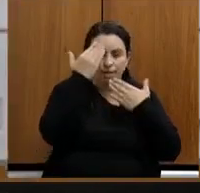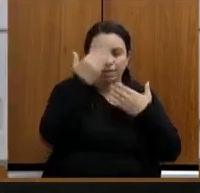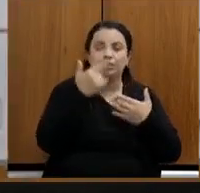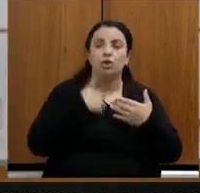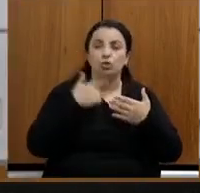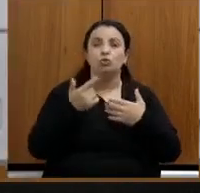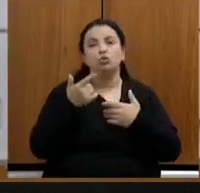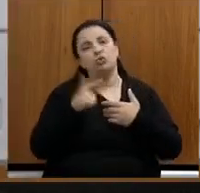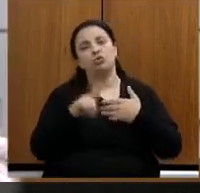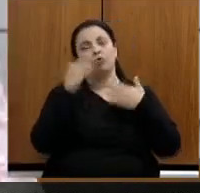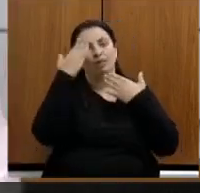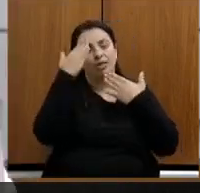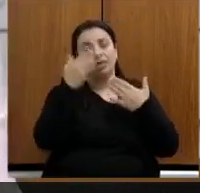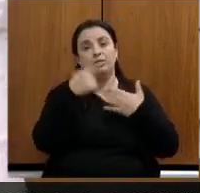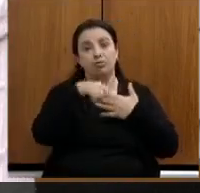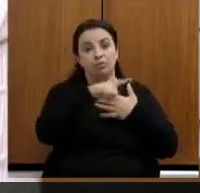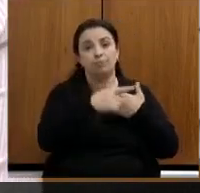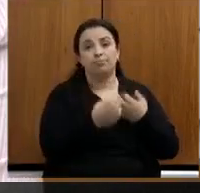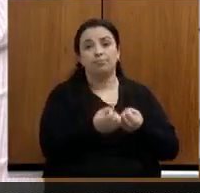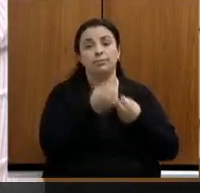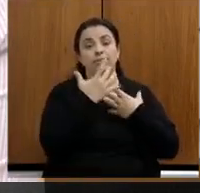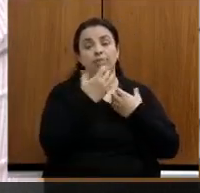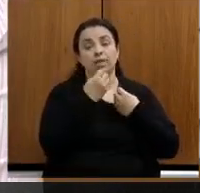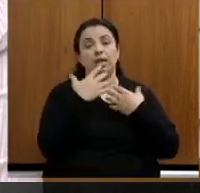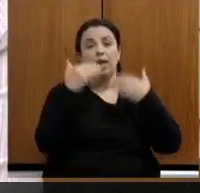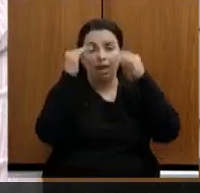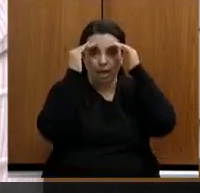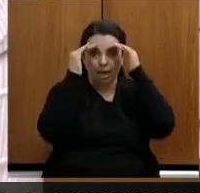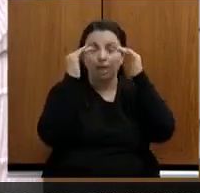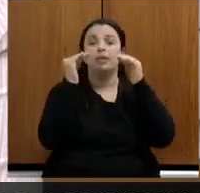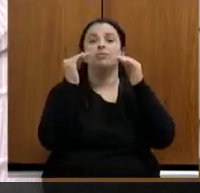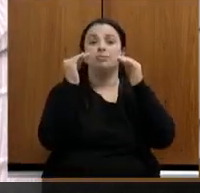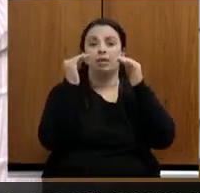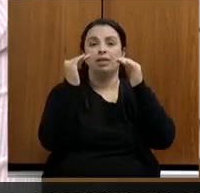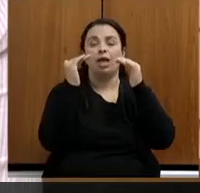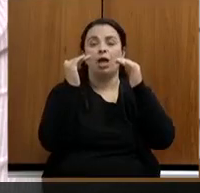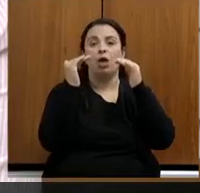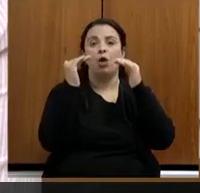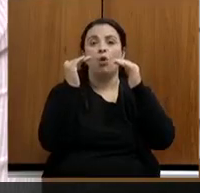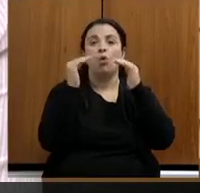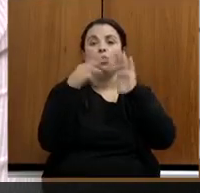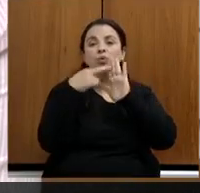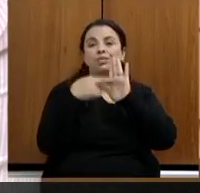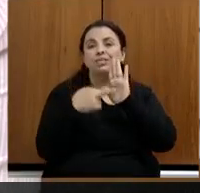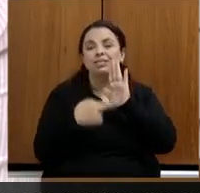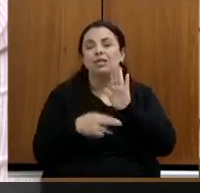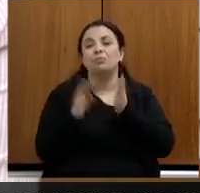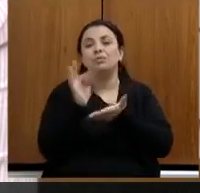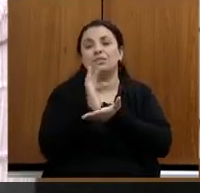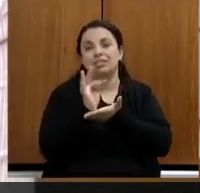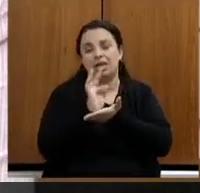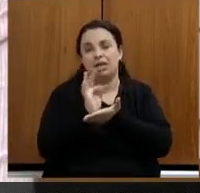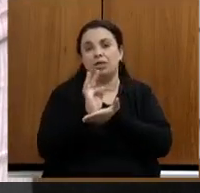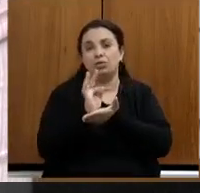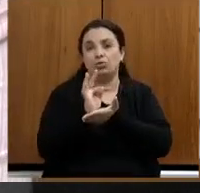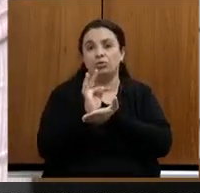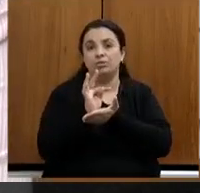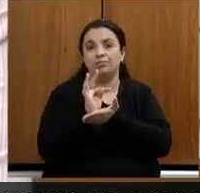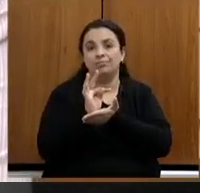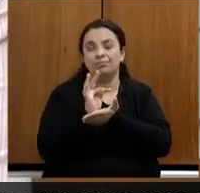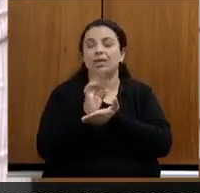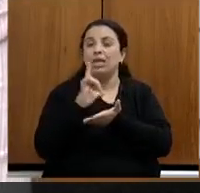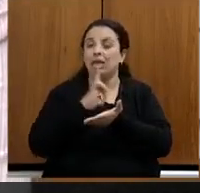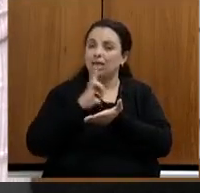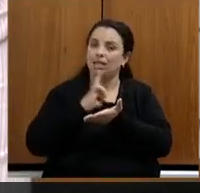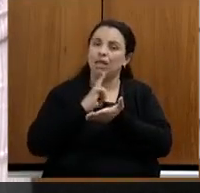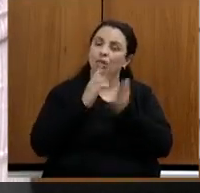me ensinar a respeitar a questão técnica dentro de todo o processo eu tenho